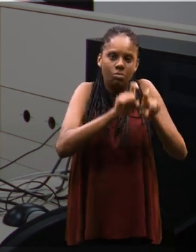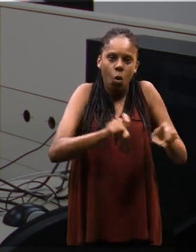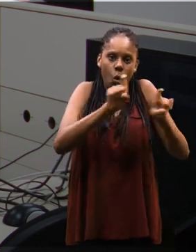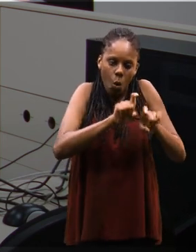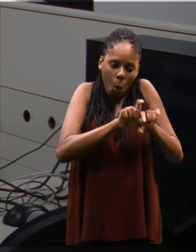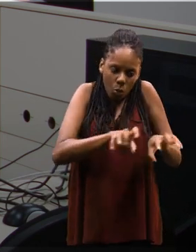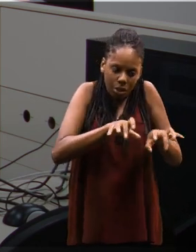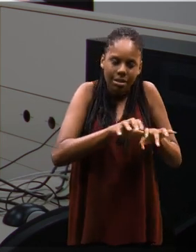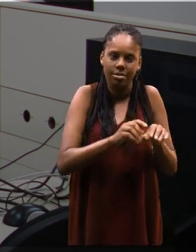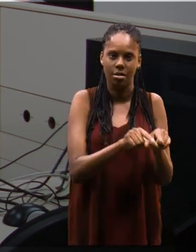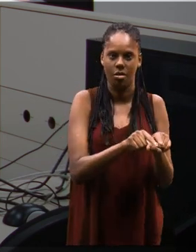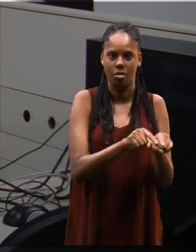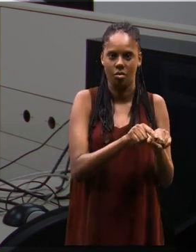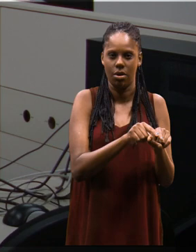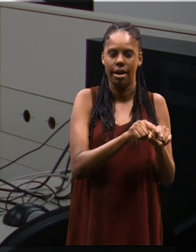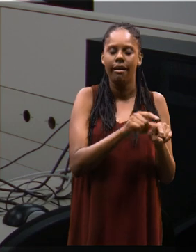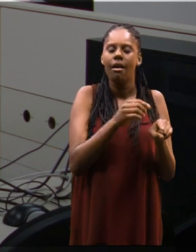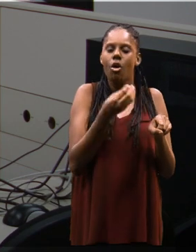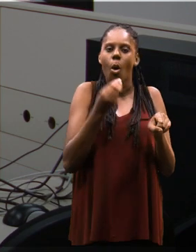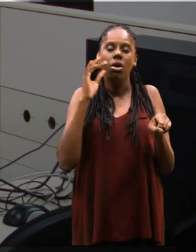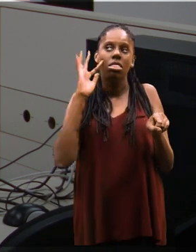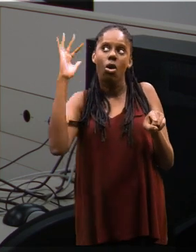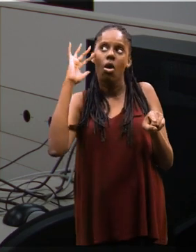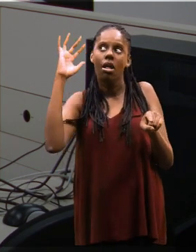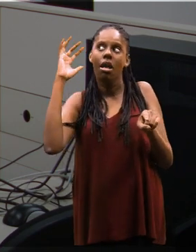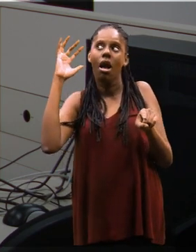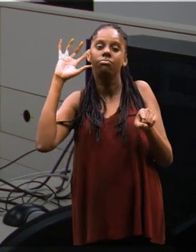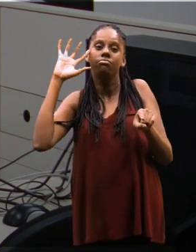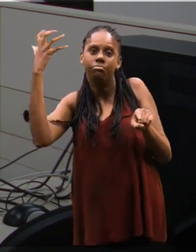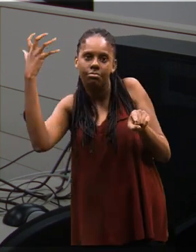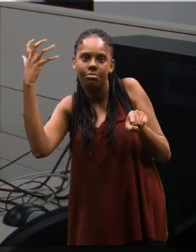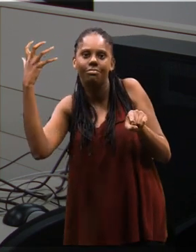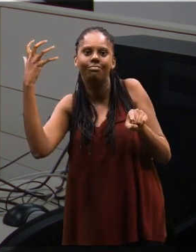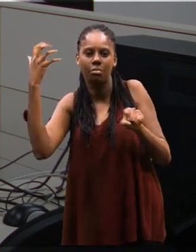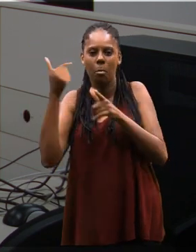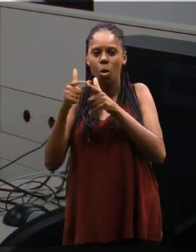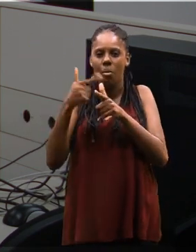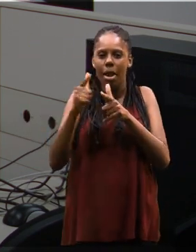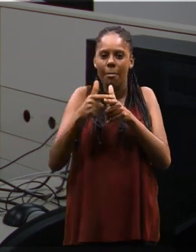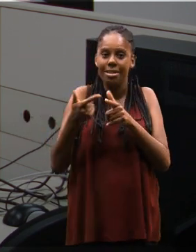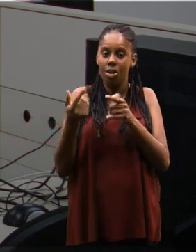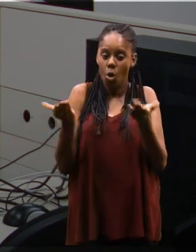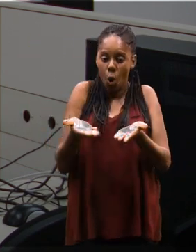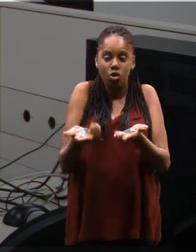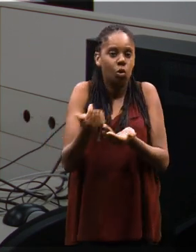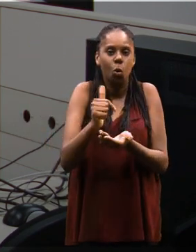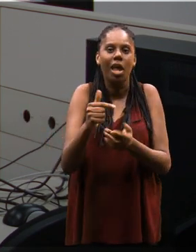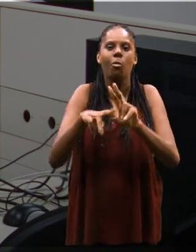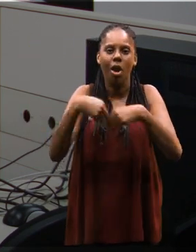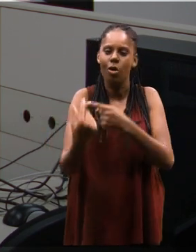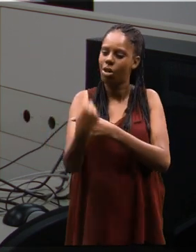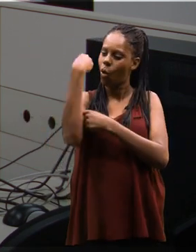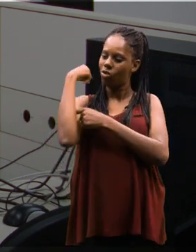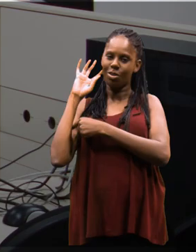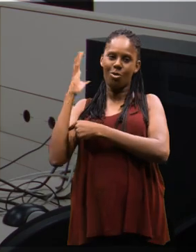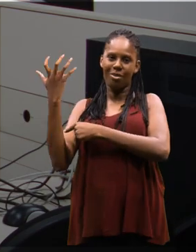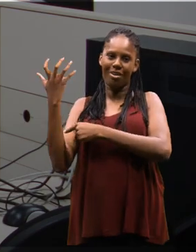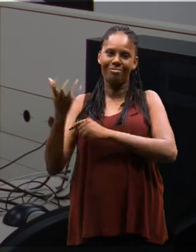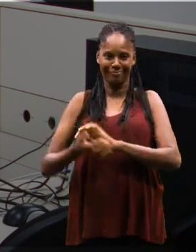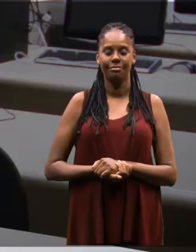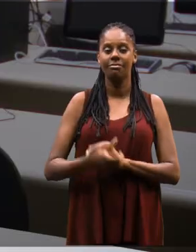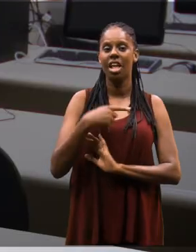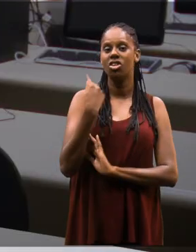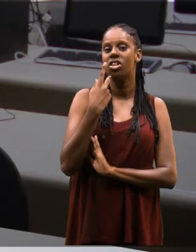computação, de soluções teóricas, soluções de problemas que hoje não existem dentro da